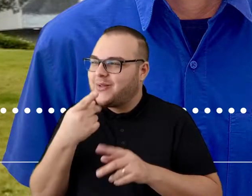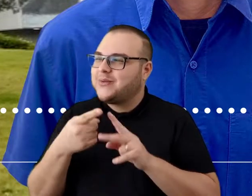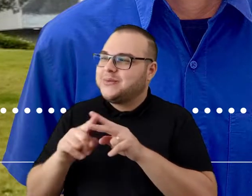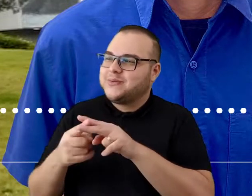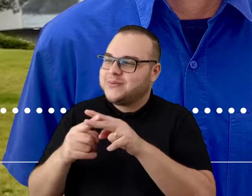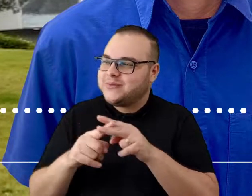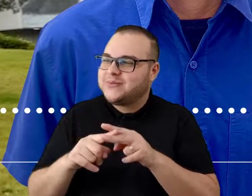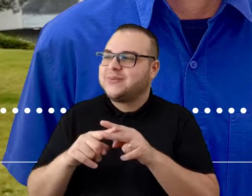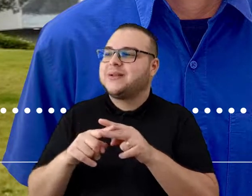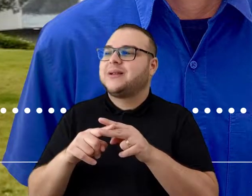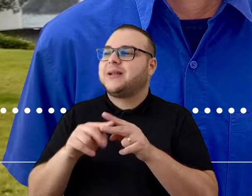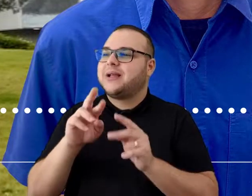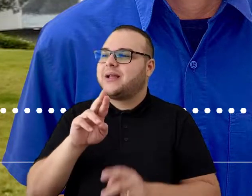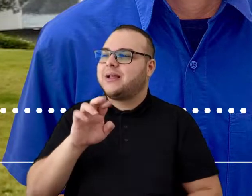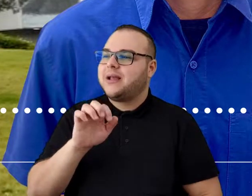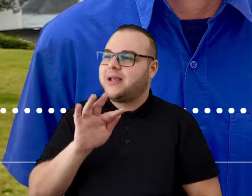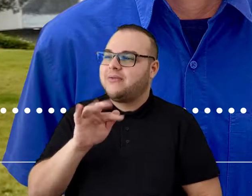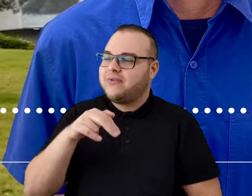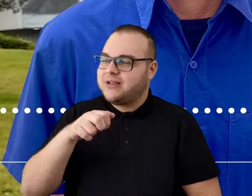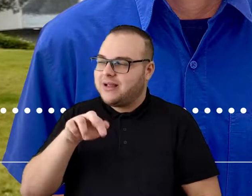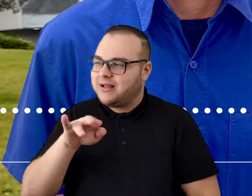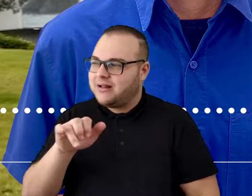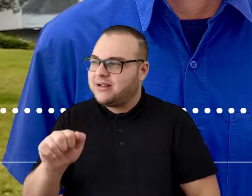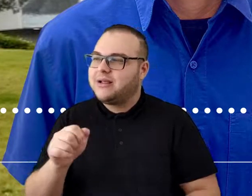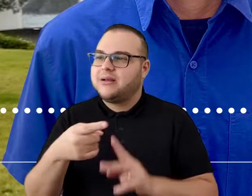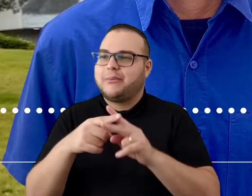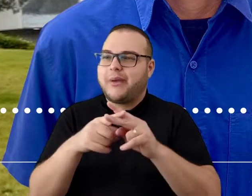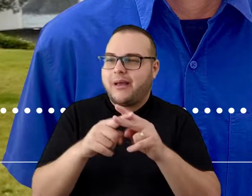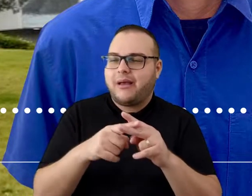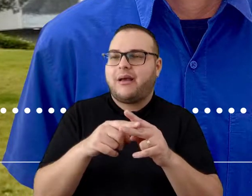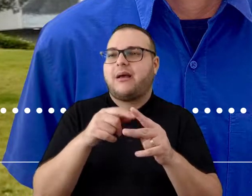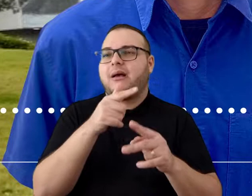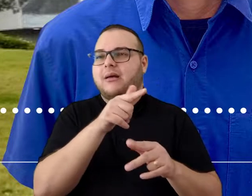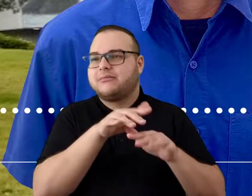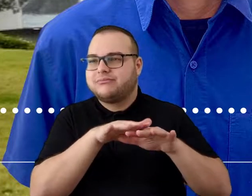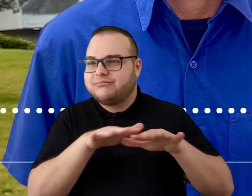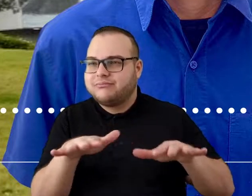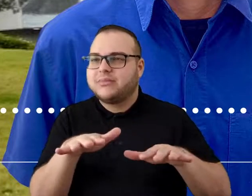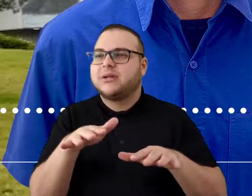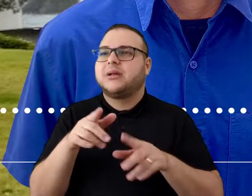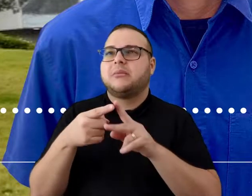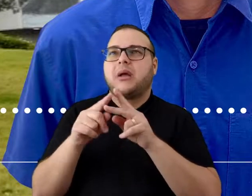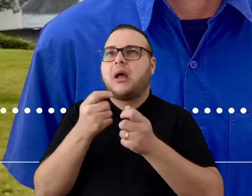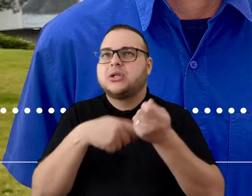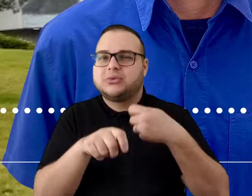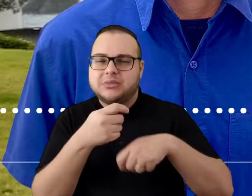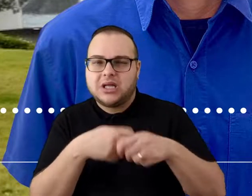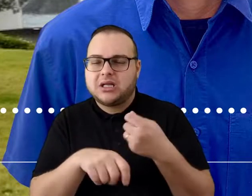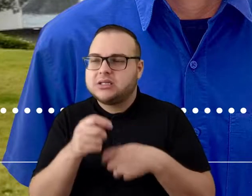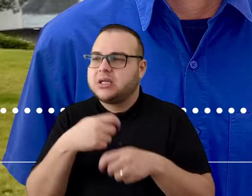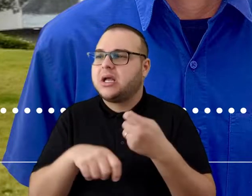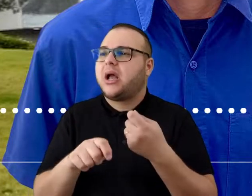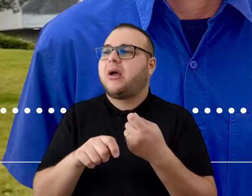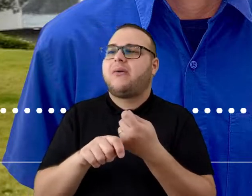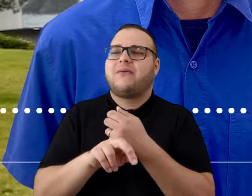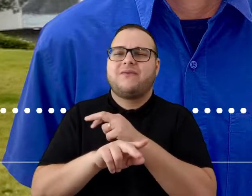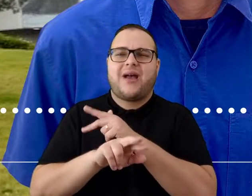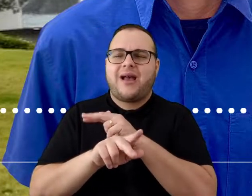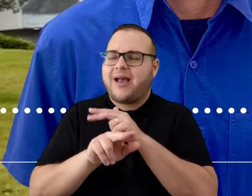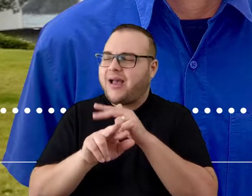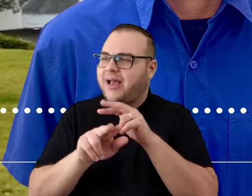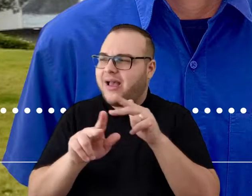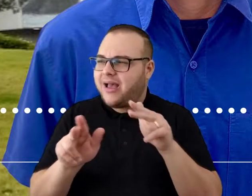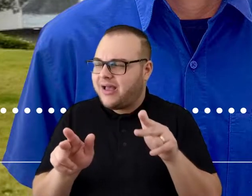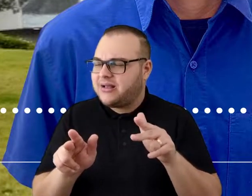manutenção da refinaria foi uma, oficina mecânica, laminação, manutenção de áreas administrativas, fundição,